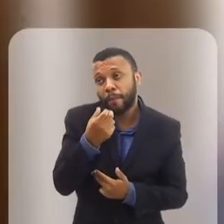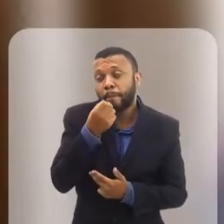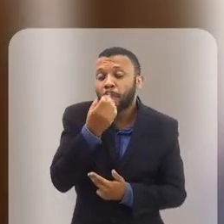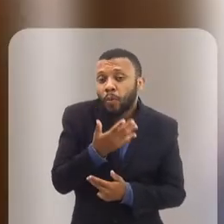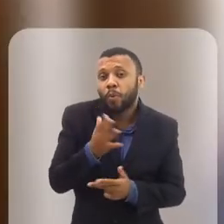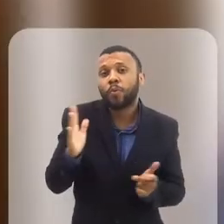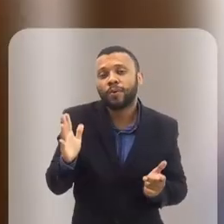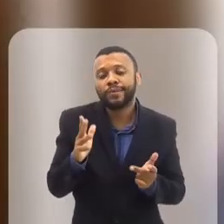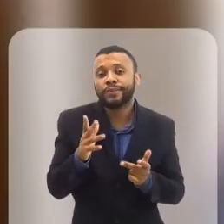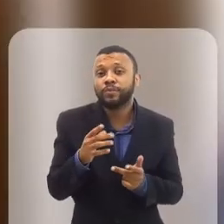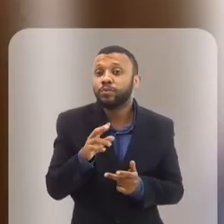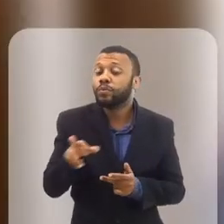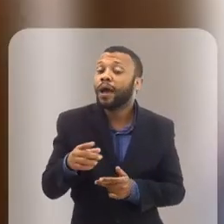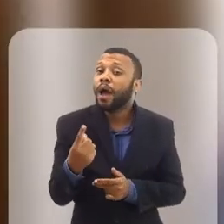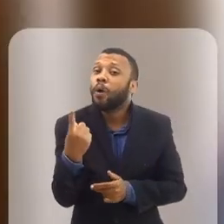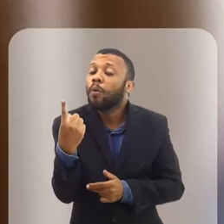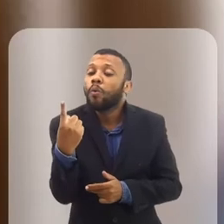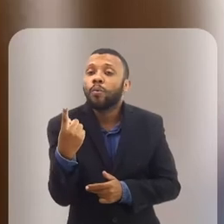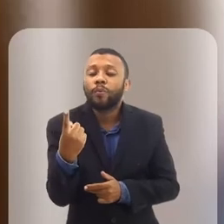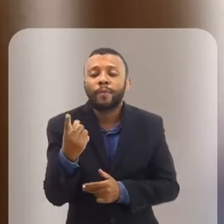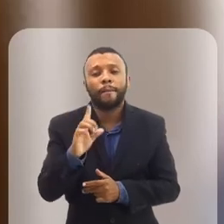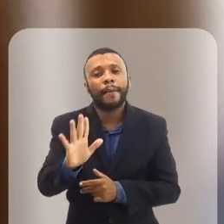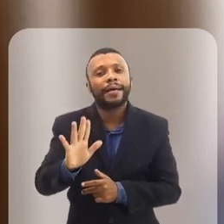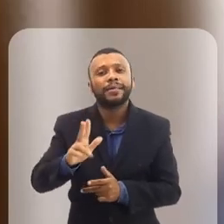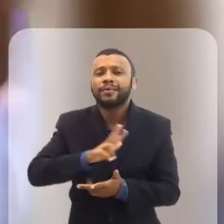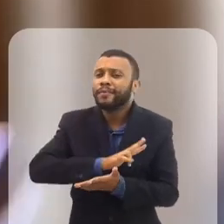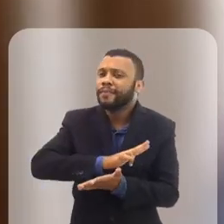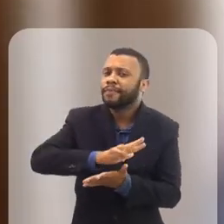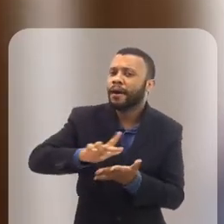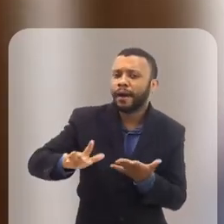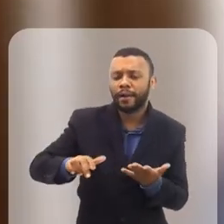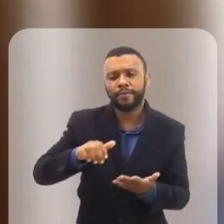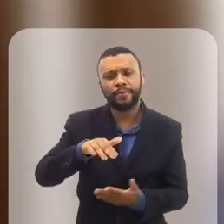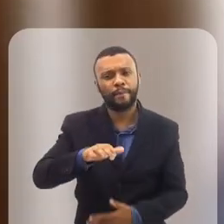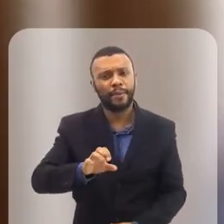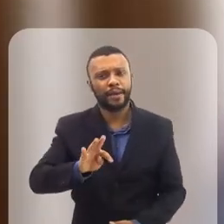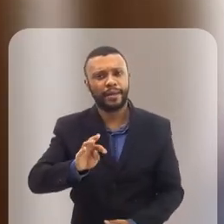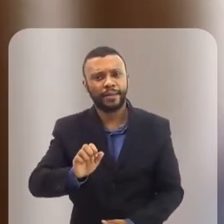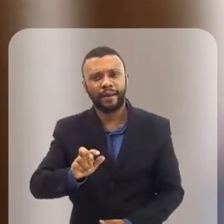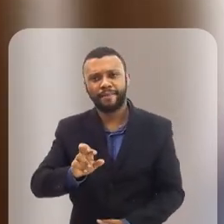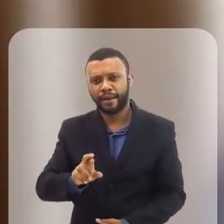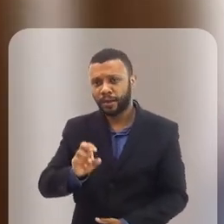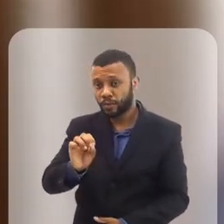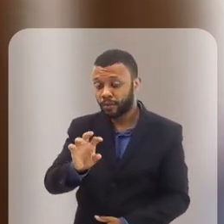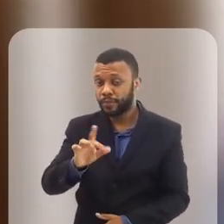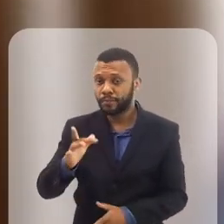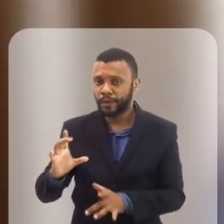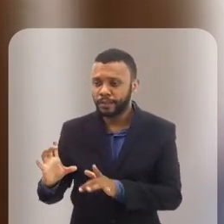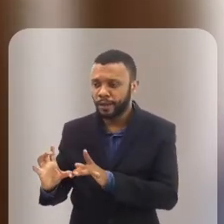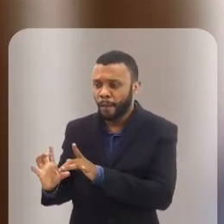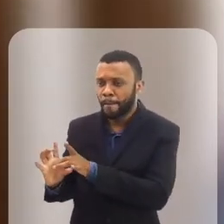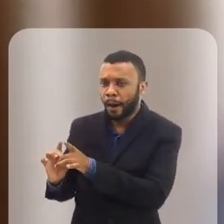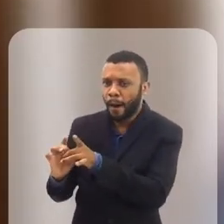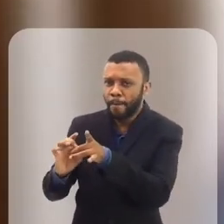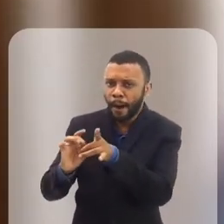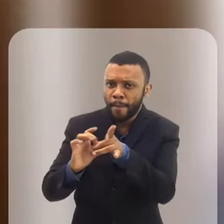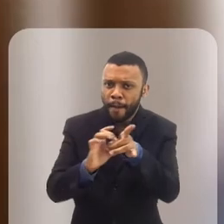de mencionar, que não é um metaverso. São vários metaversos que depois vão se interconectar.